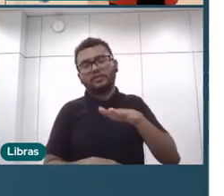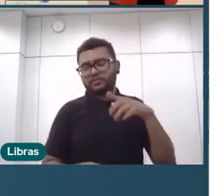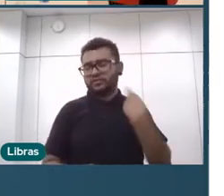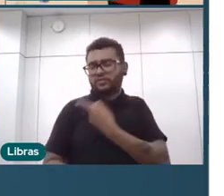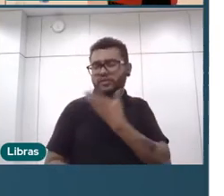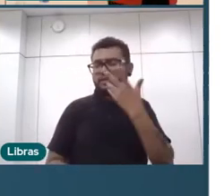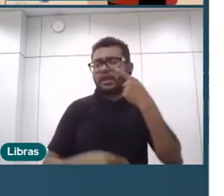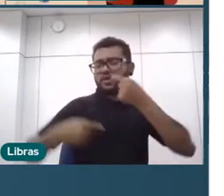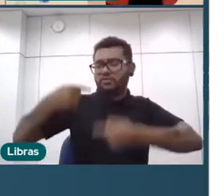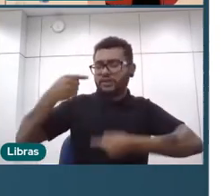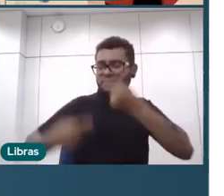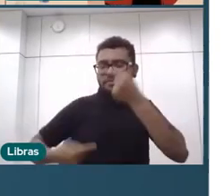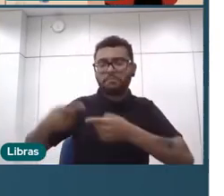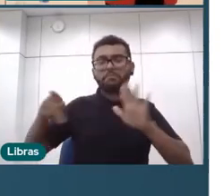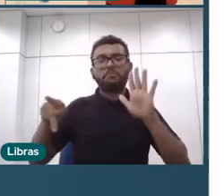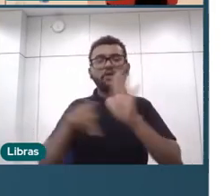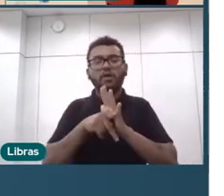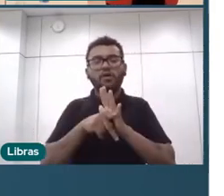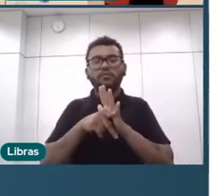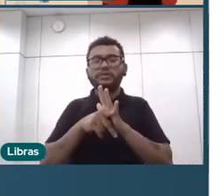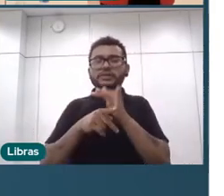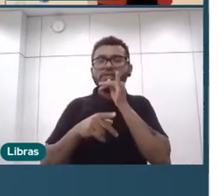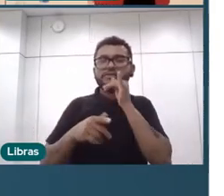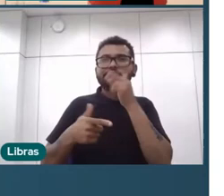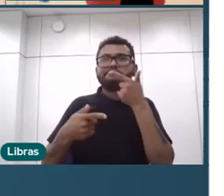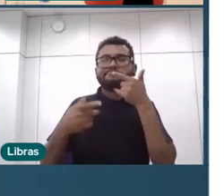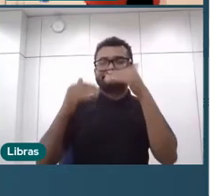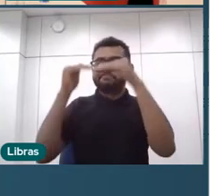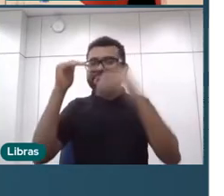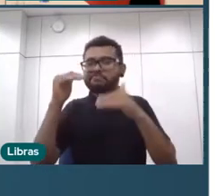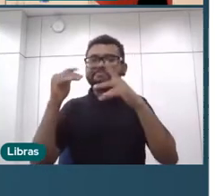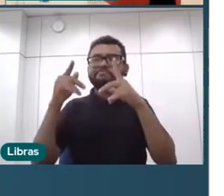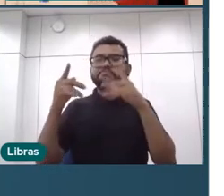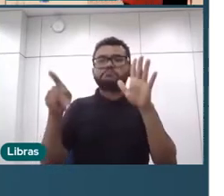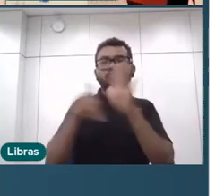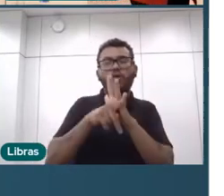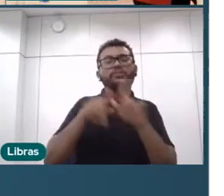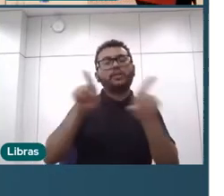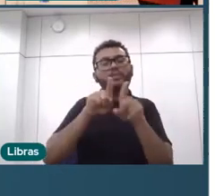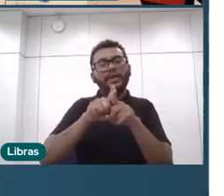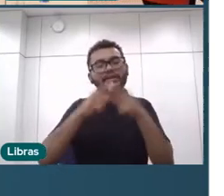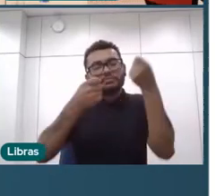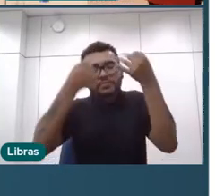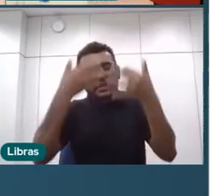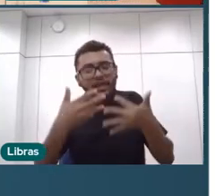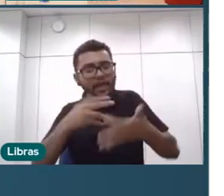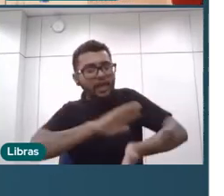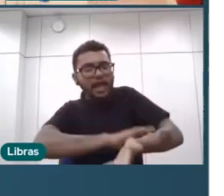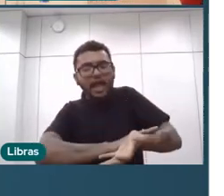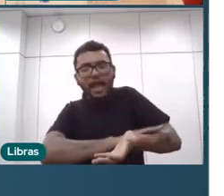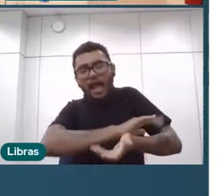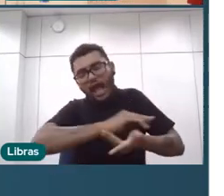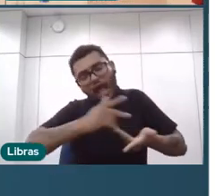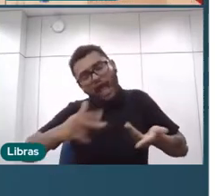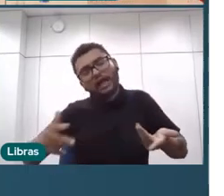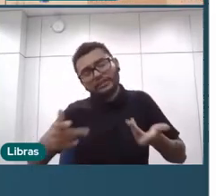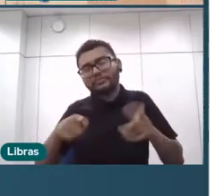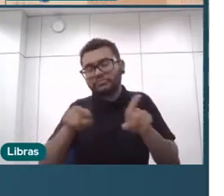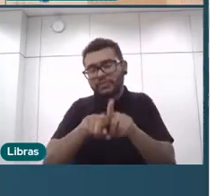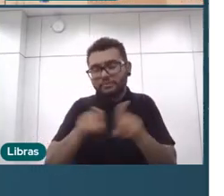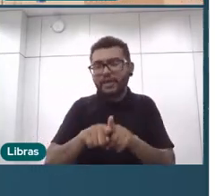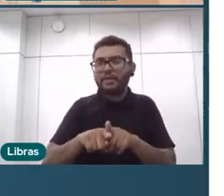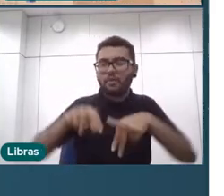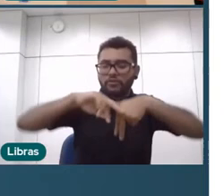toda uma discussão de um letramento anticapacitista, assim como tem que fazer um letramento racial, tem um letramento de